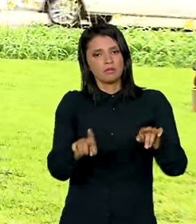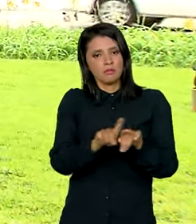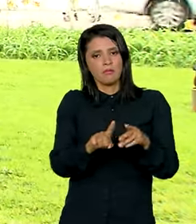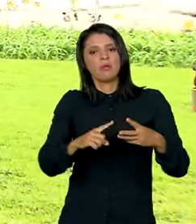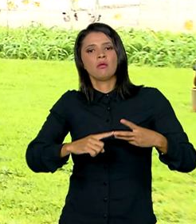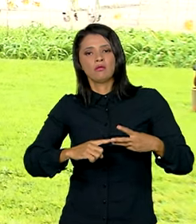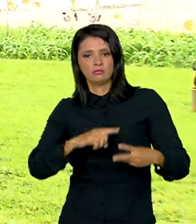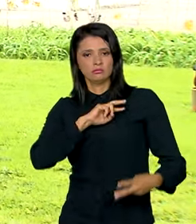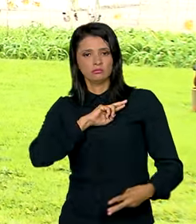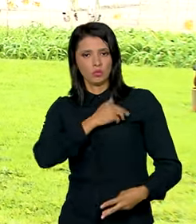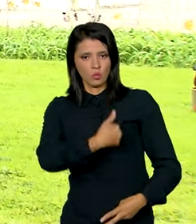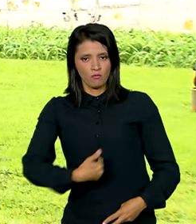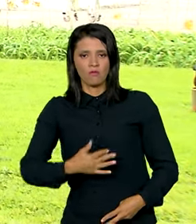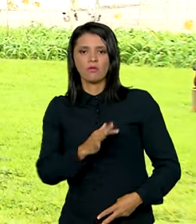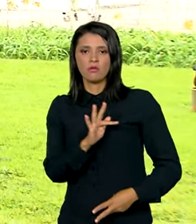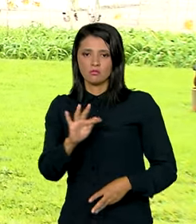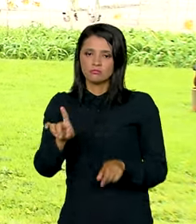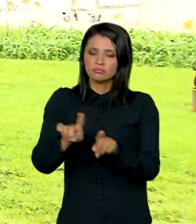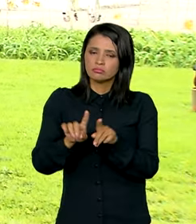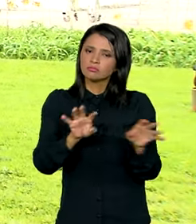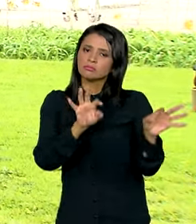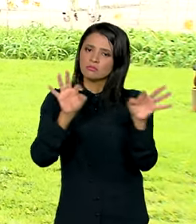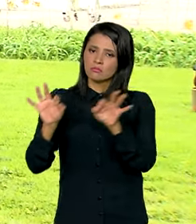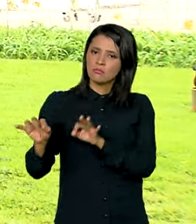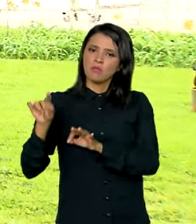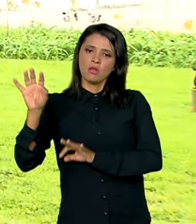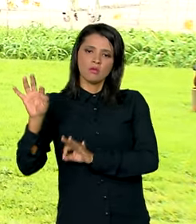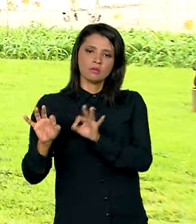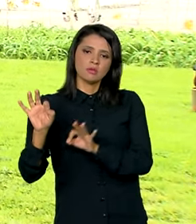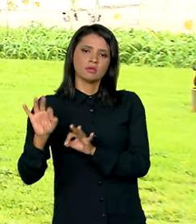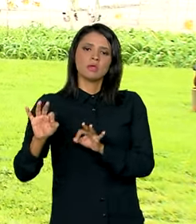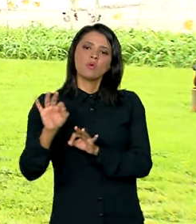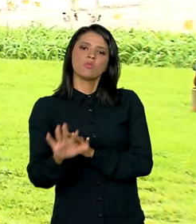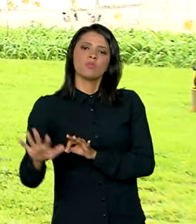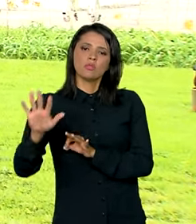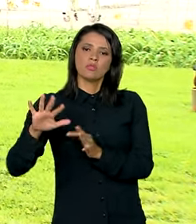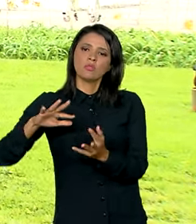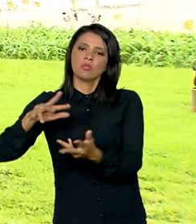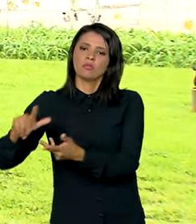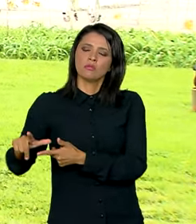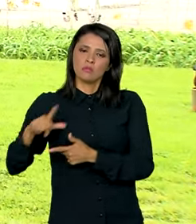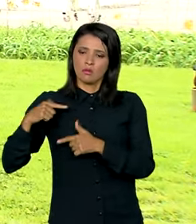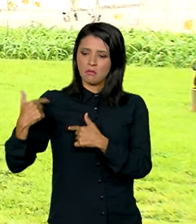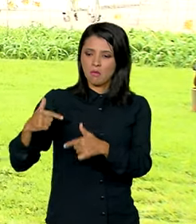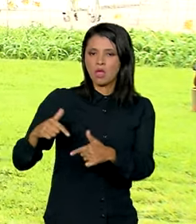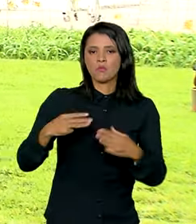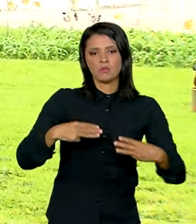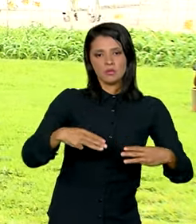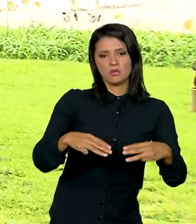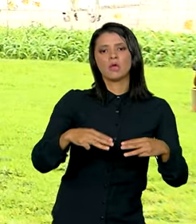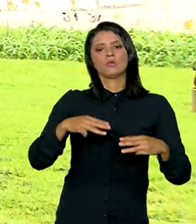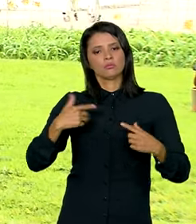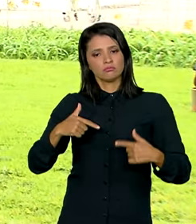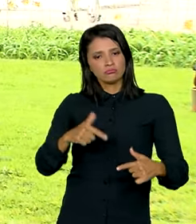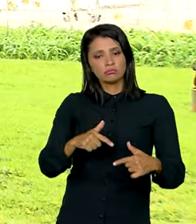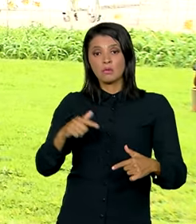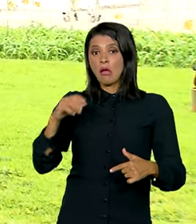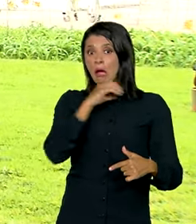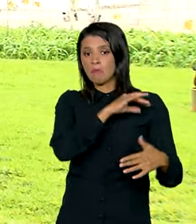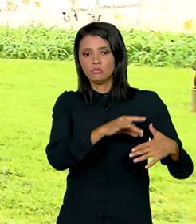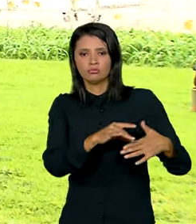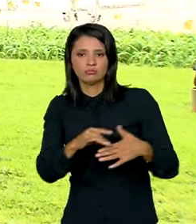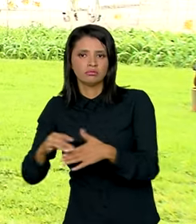O processo também foi acompanhado pela Organização Internacional do Trabalho e do Ministério Público do Trabalho. Encaminhado com urgência